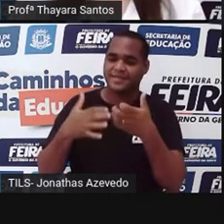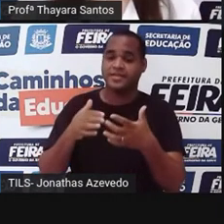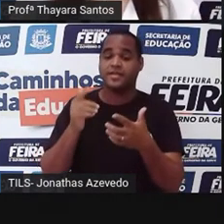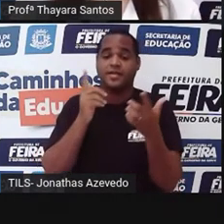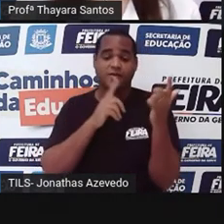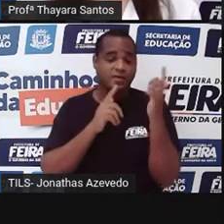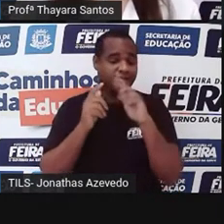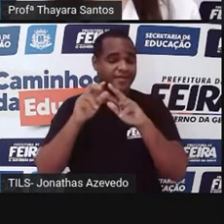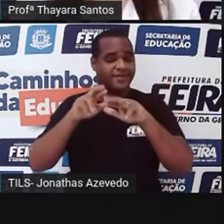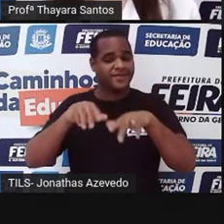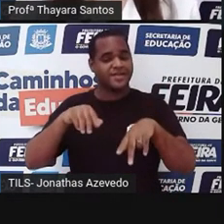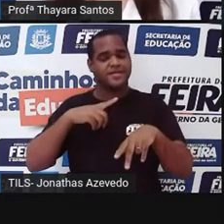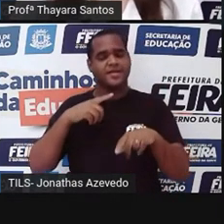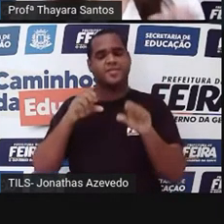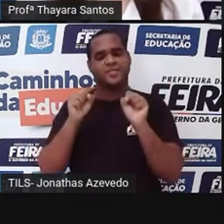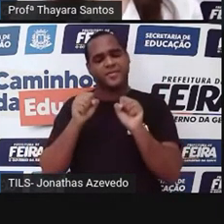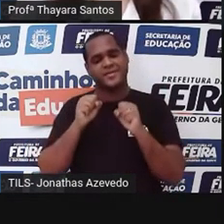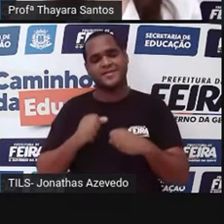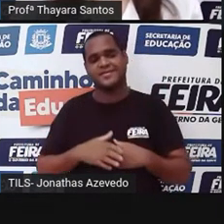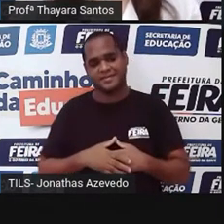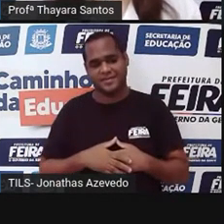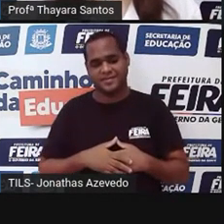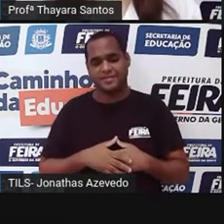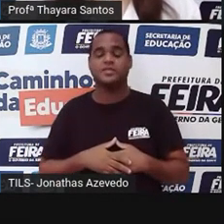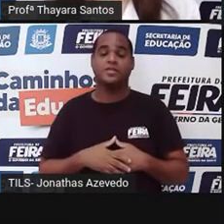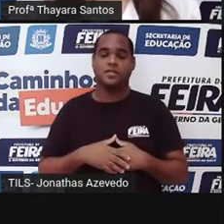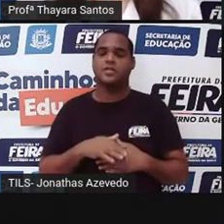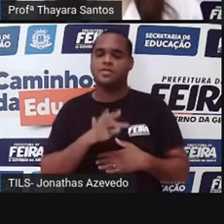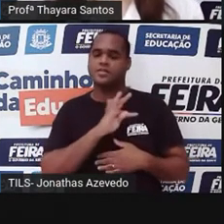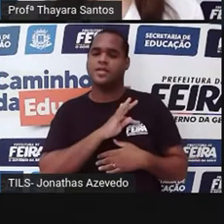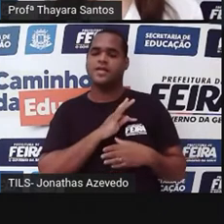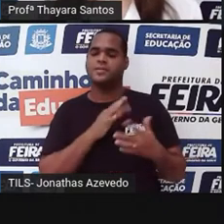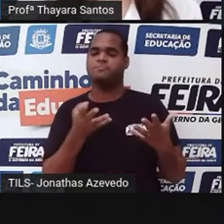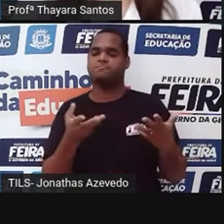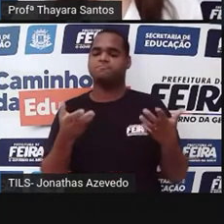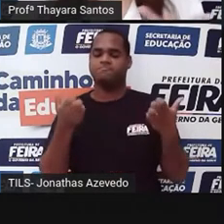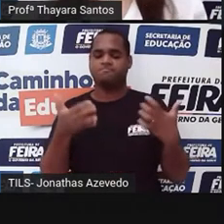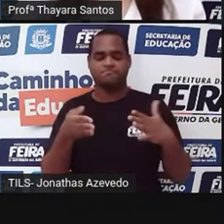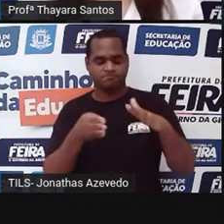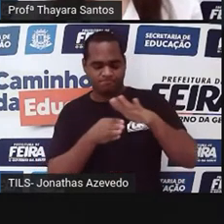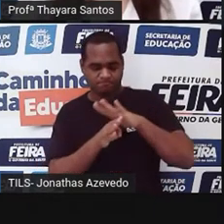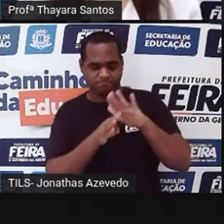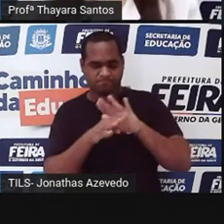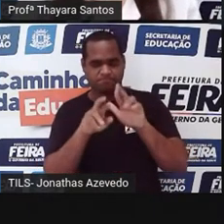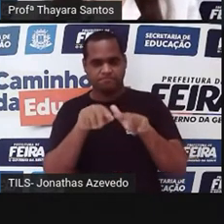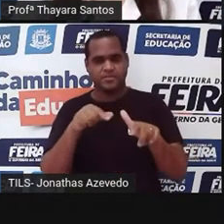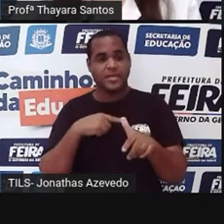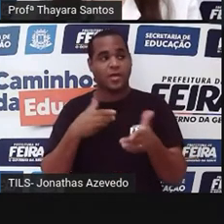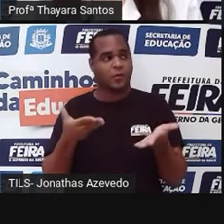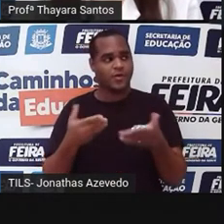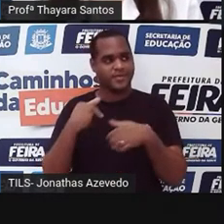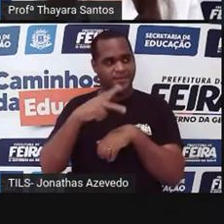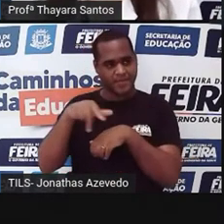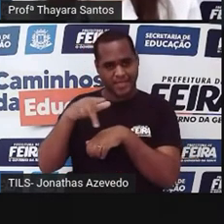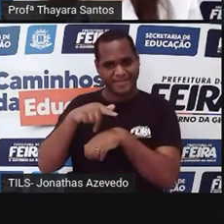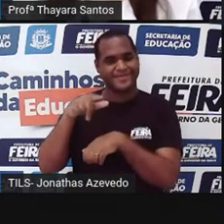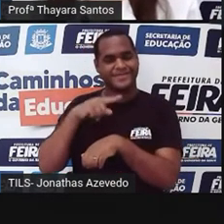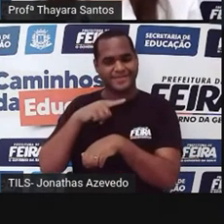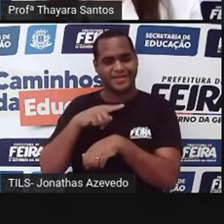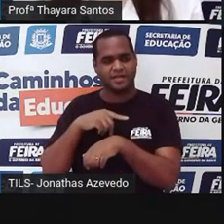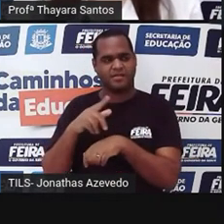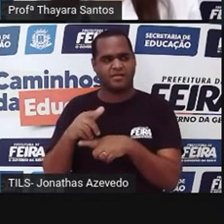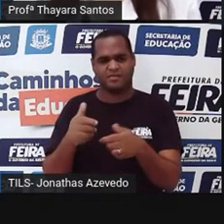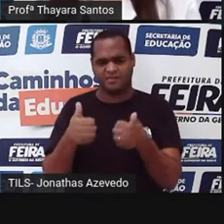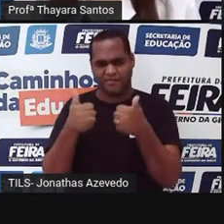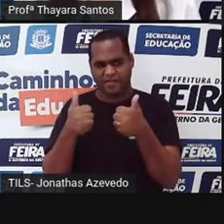outras possibilidades aí. Essas técnicas já estão disponíveis, muita gente já tem acesso, mas infelizmente aqui no nosso país a gente não tem isso de